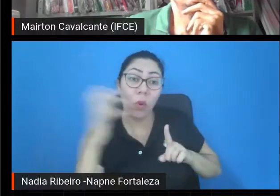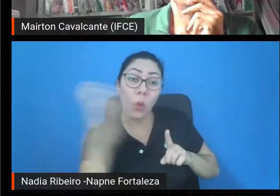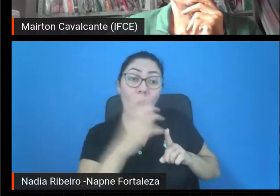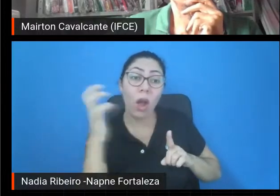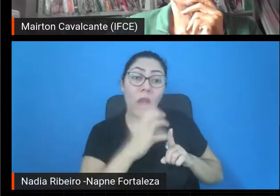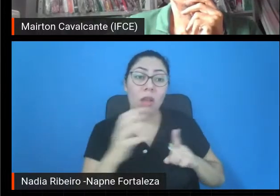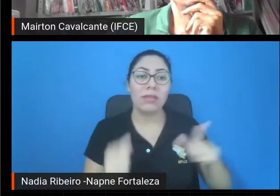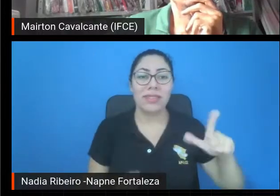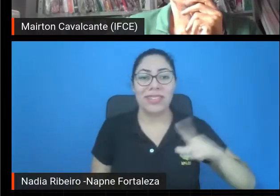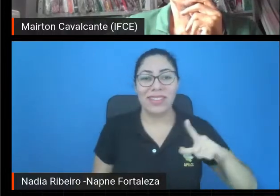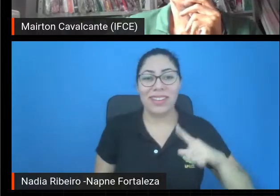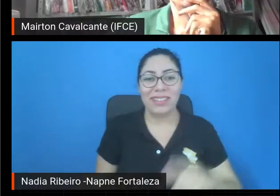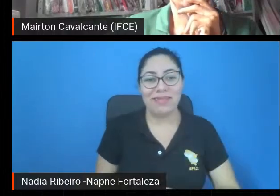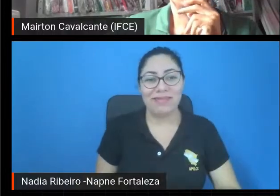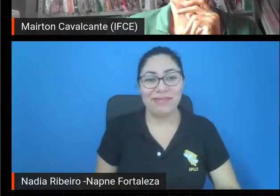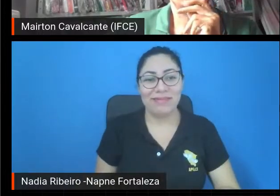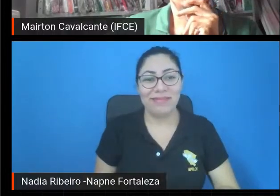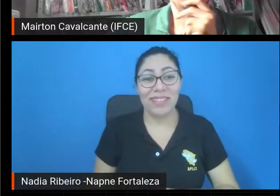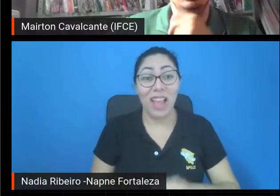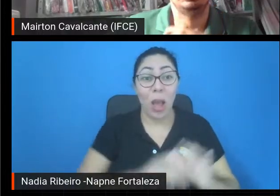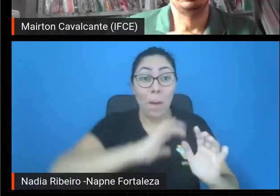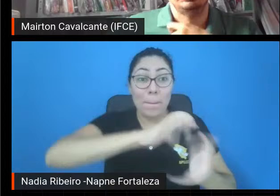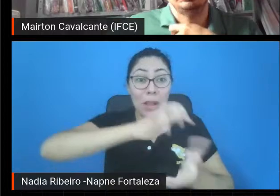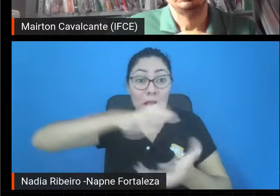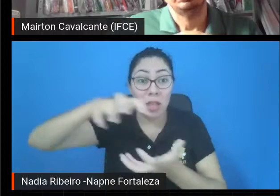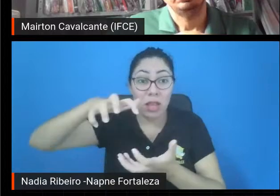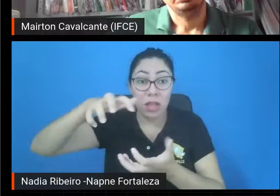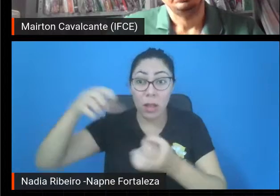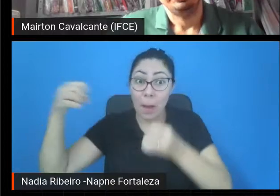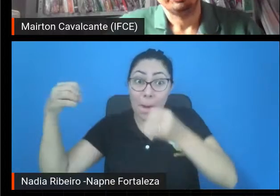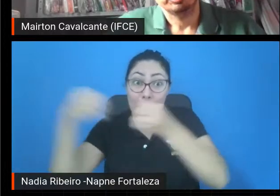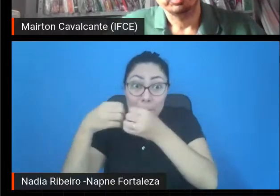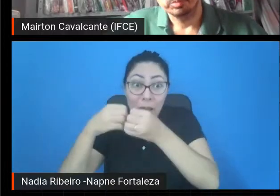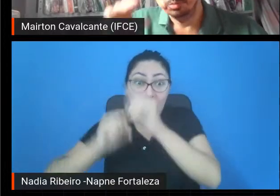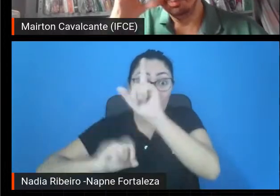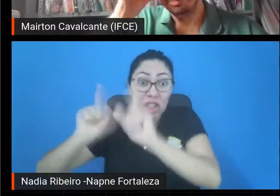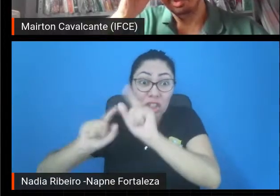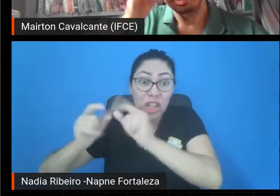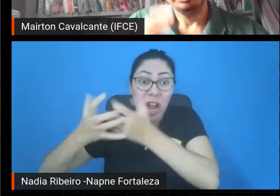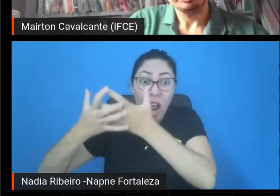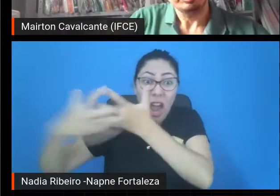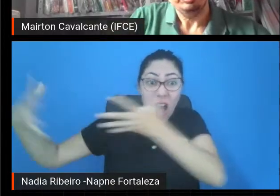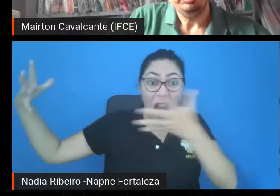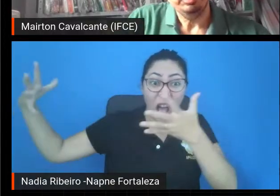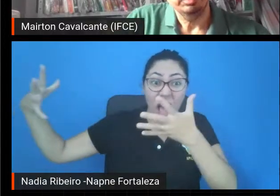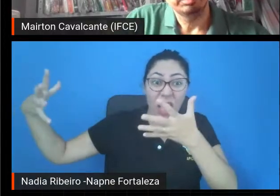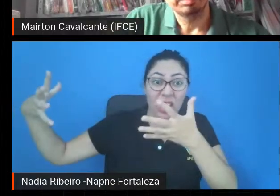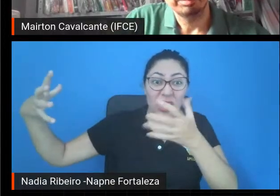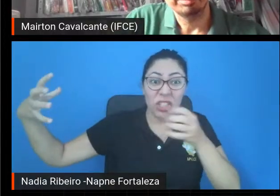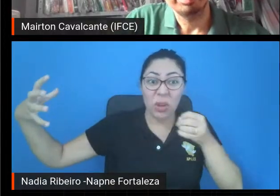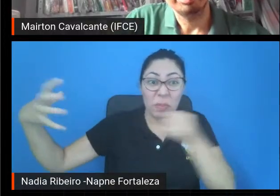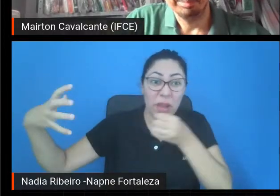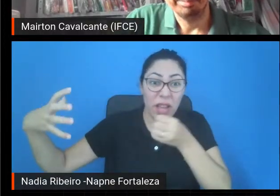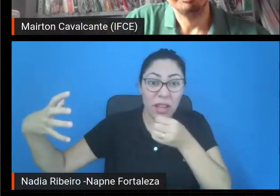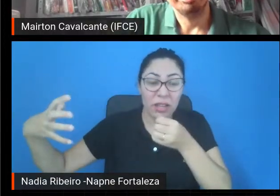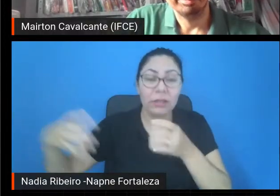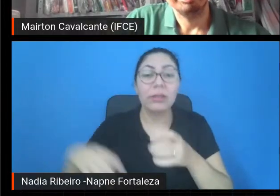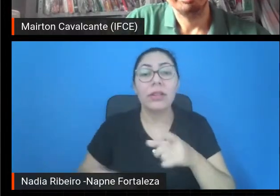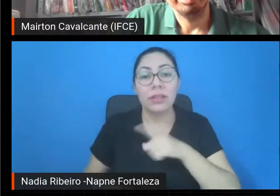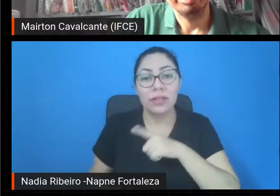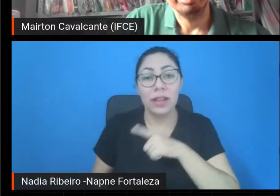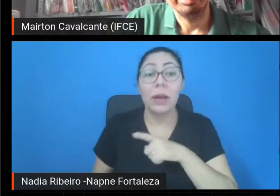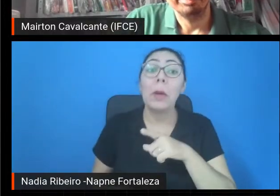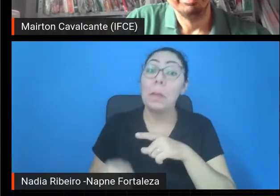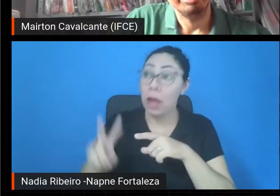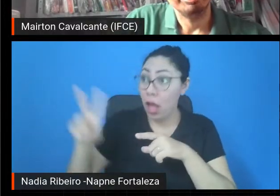exemplo, próximo de uma estrela gigante, aliás, nós estamos perto de uma estrela que vai virar uma gigante vermelha, mas ainda